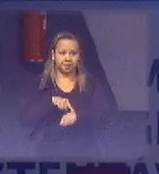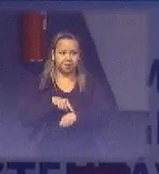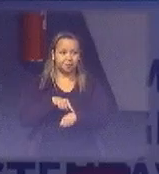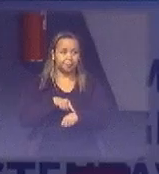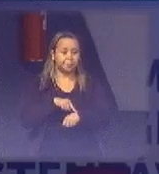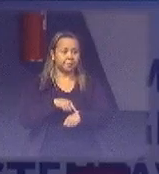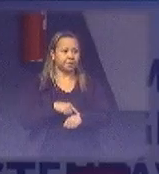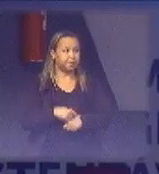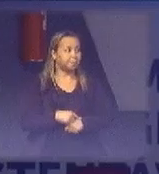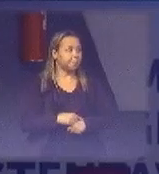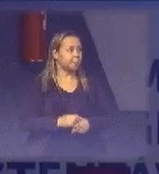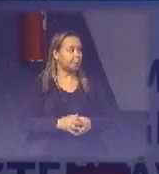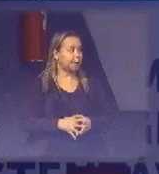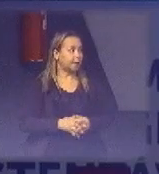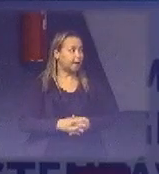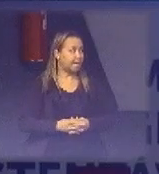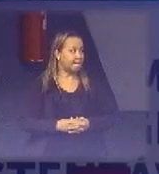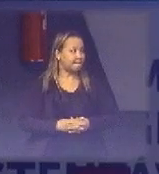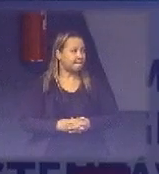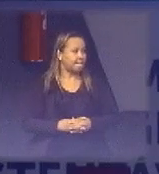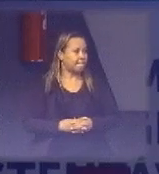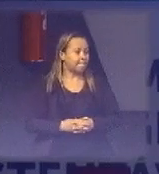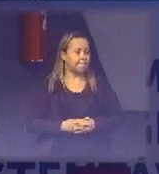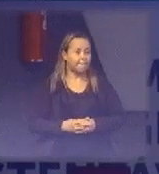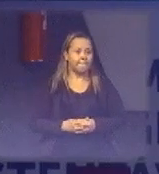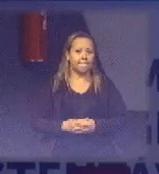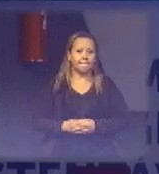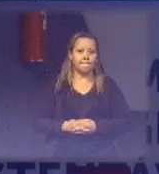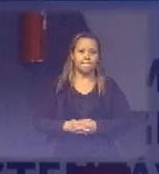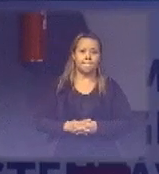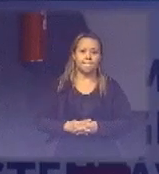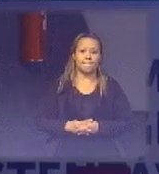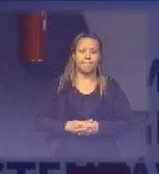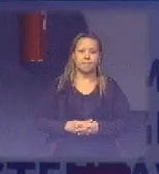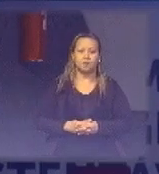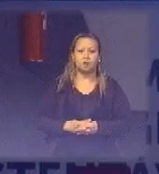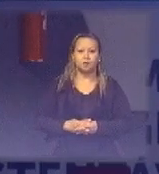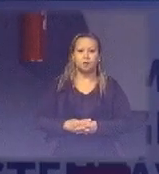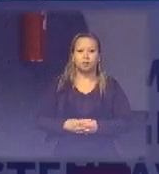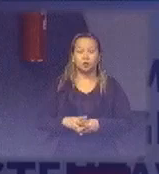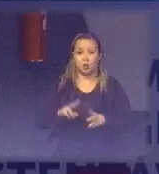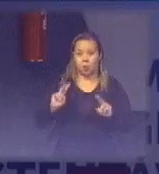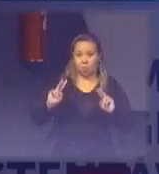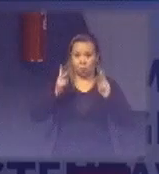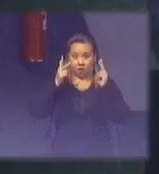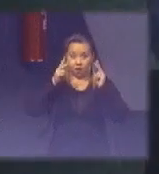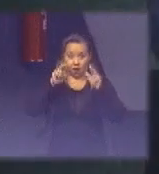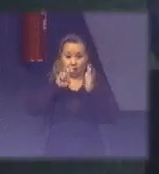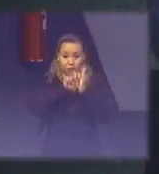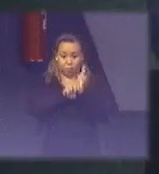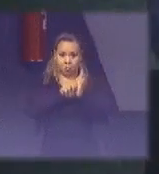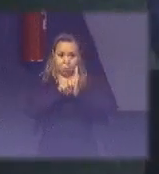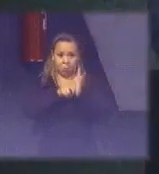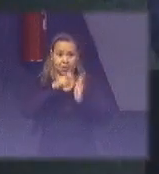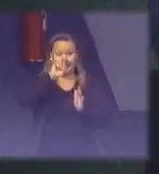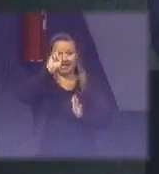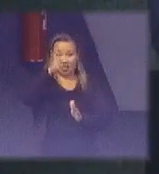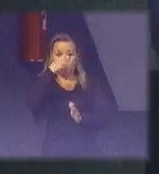Aliás, desculpe, eu acabei lembrando do preço do lacre. O valor da cadeira é R 5.400.